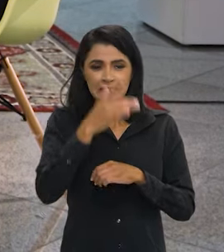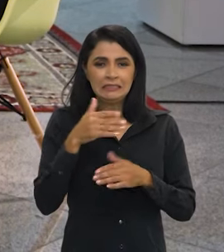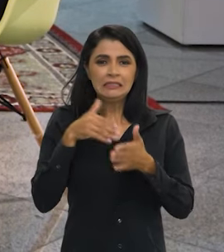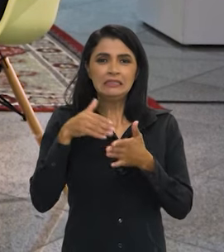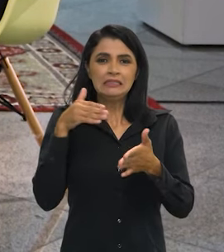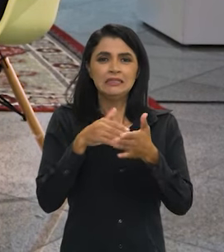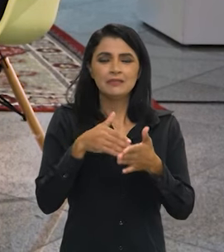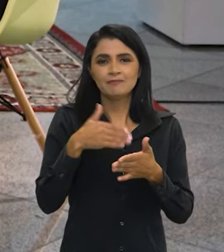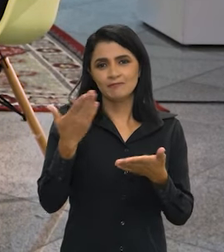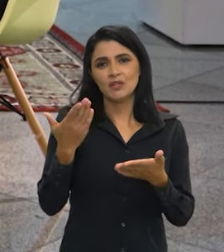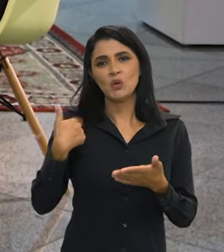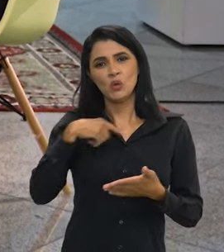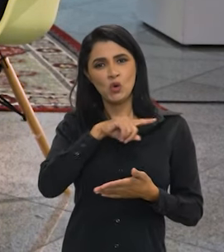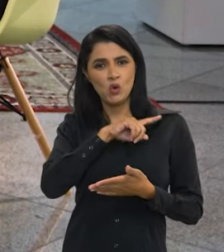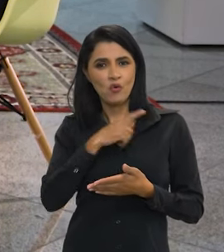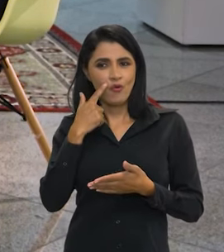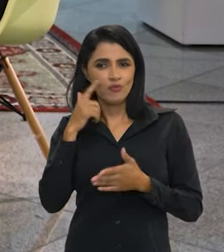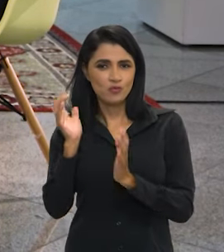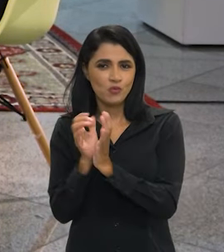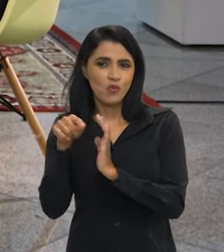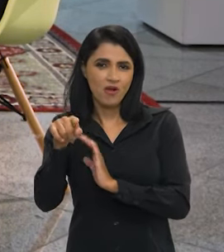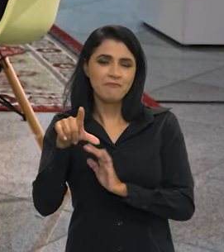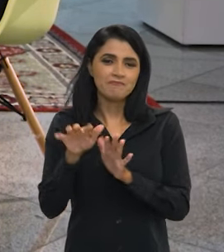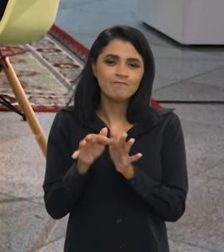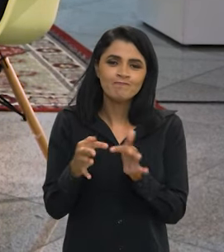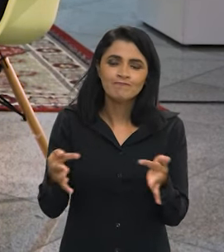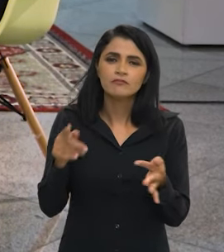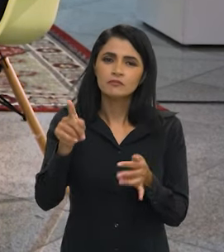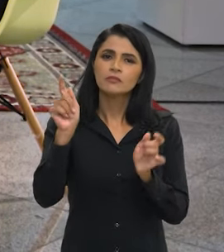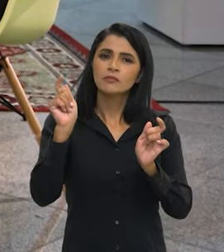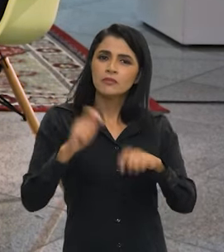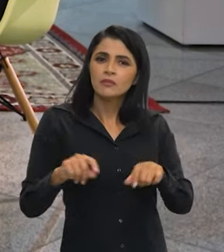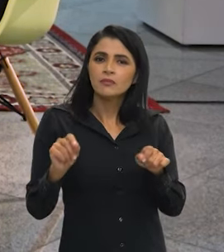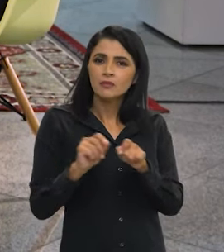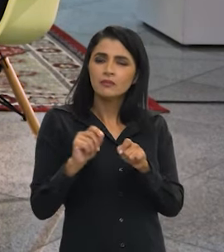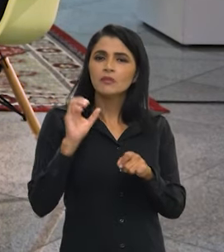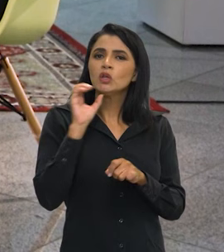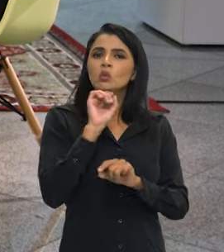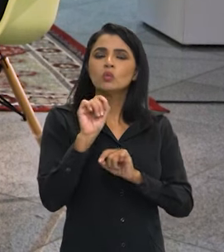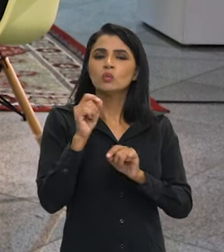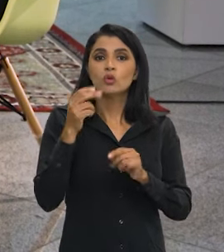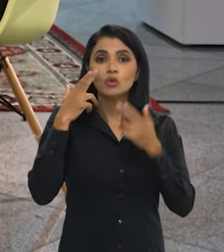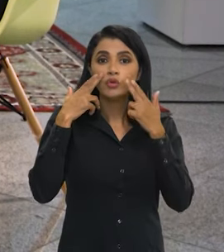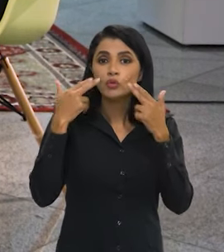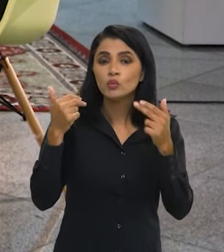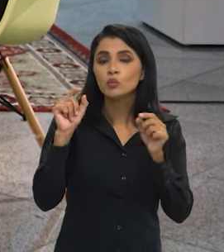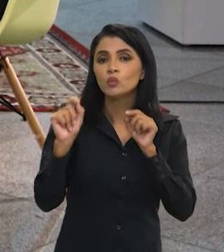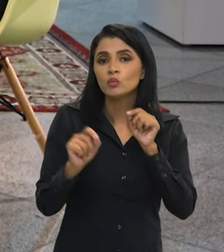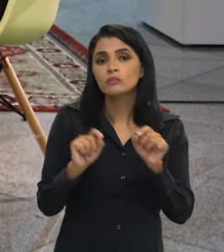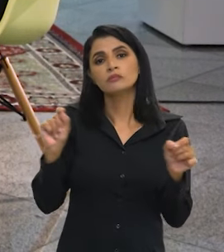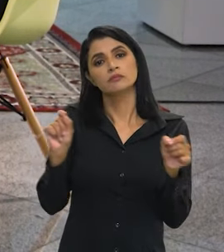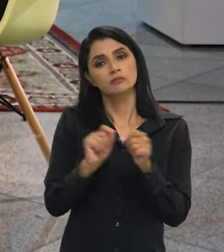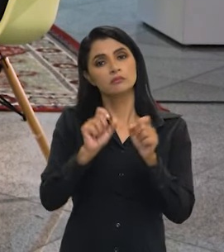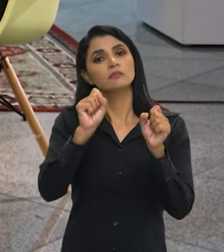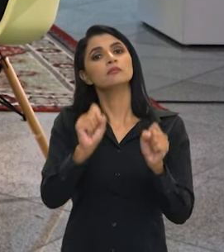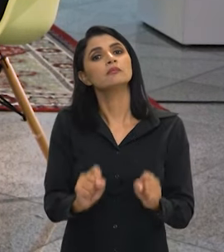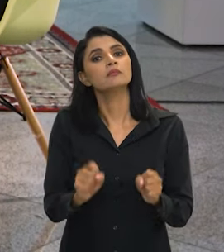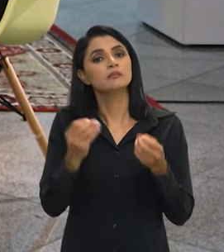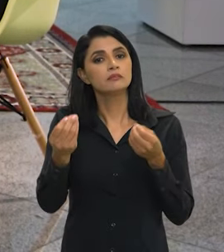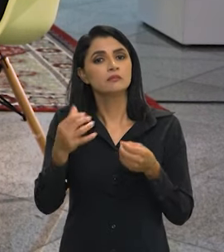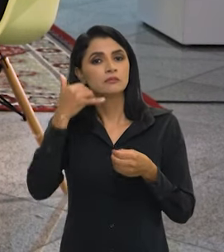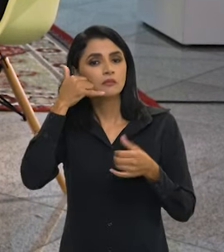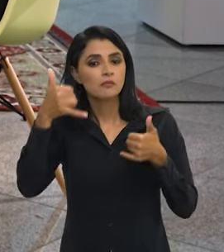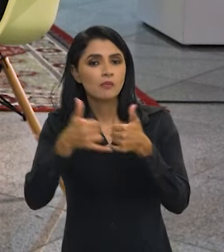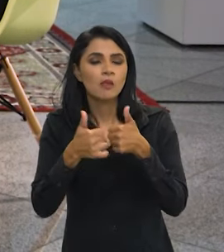público, é um público mais simples, normalmente, você vai poder fazer, muito em breve, aí vem a novidade, você vai poder fazer esse